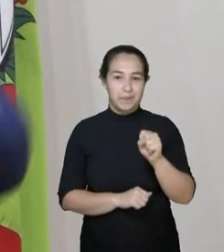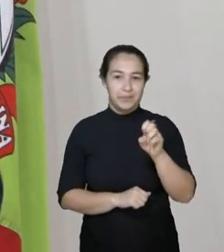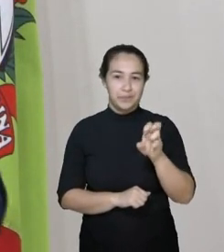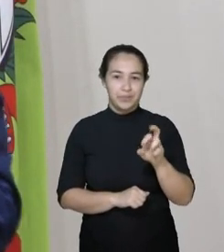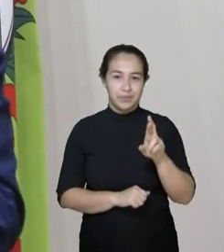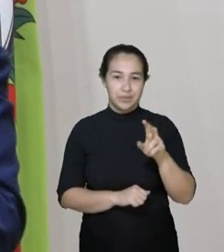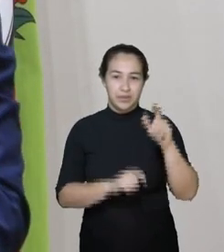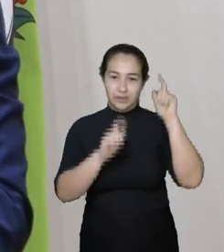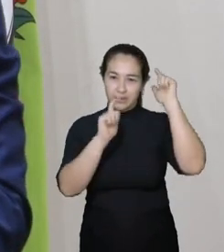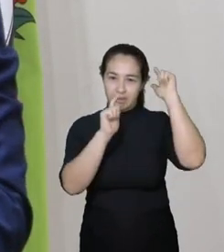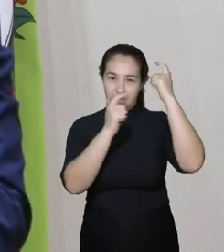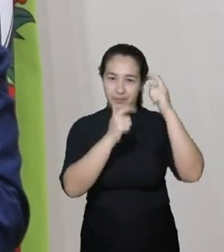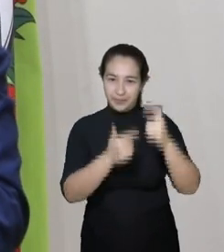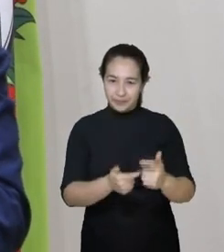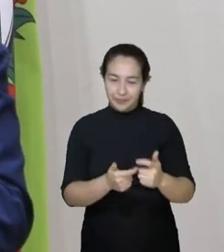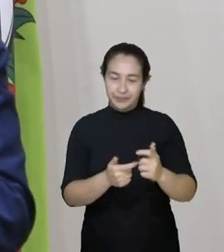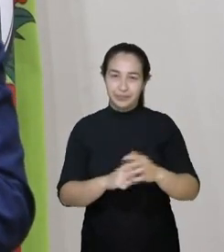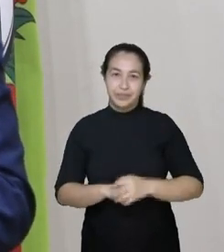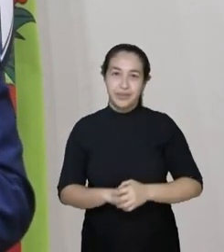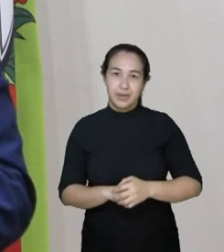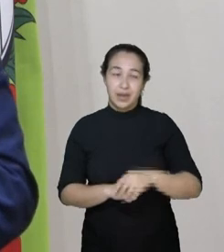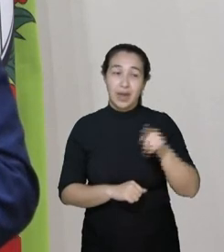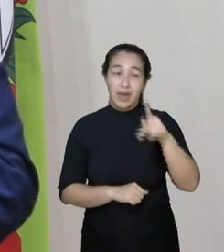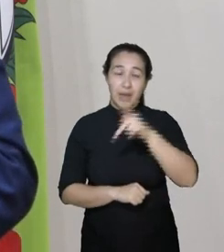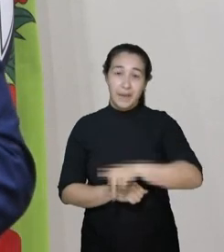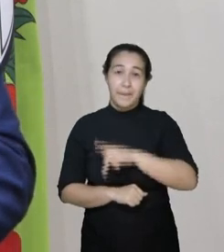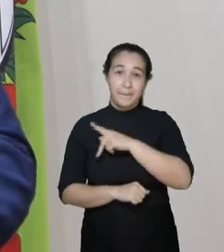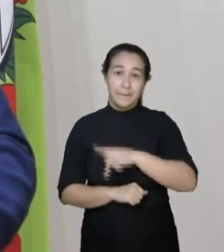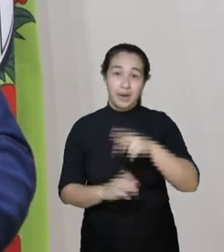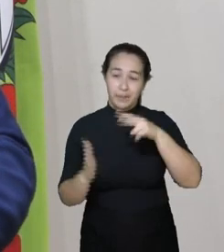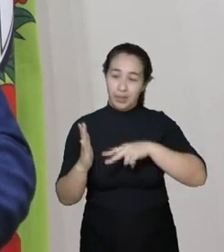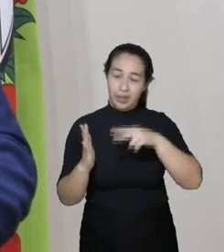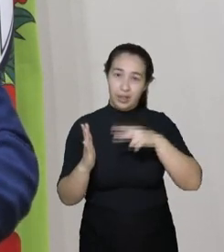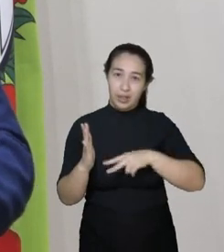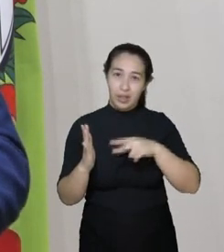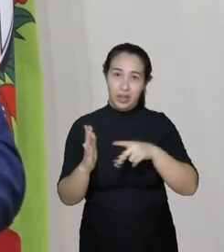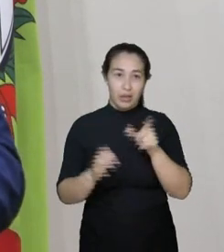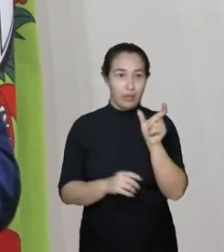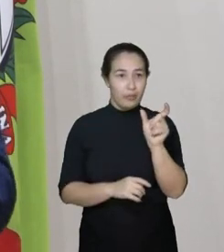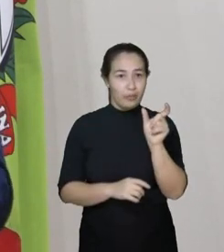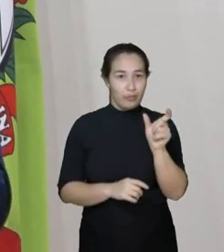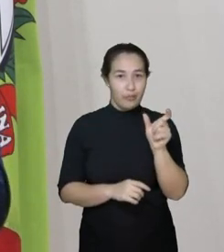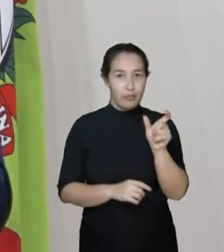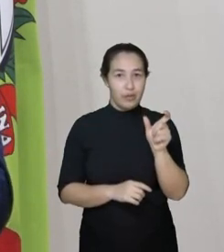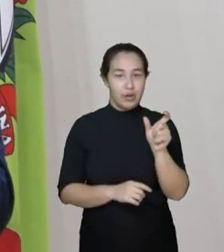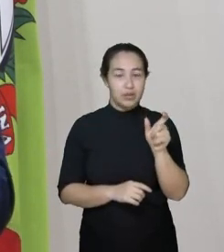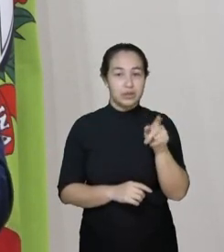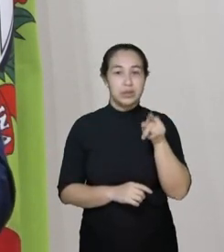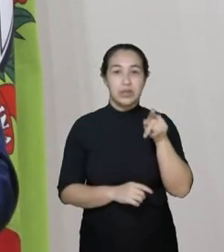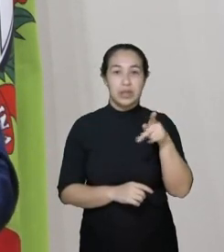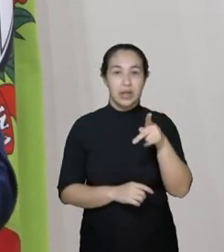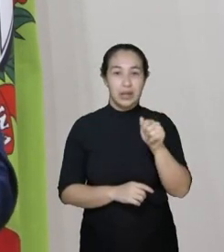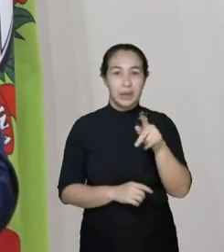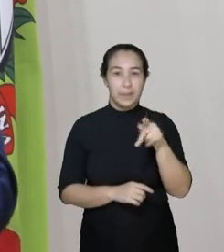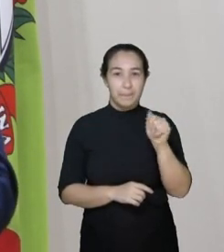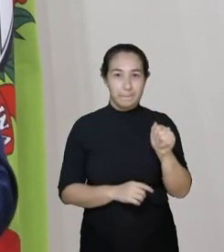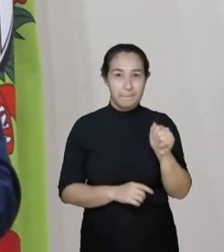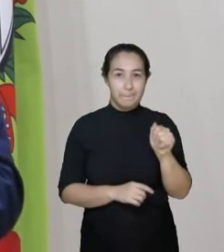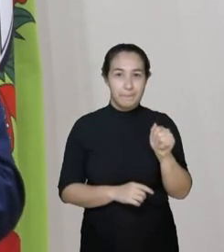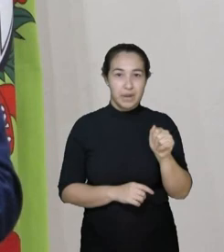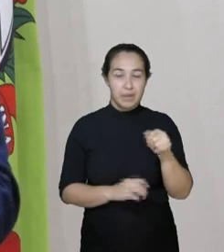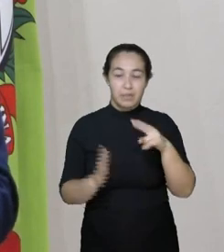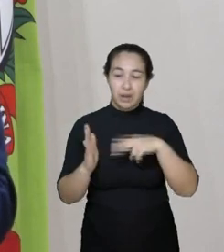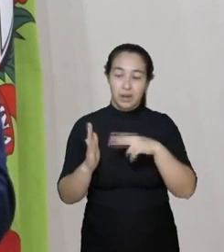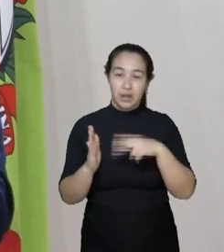padres que leram ali a frase do Papa Francisco. Eu vou ler para vocês a frase do Papa